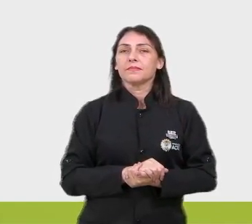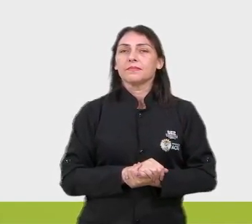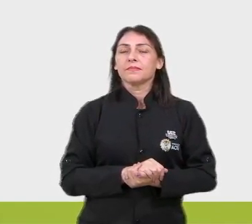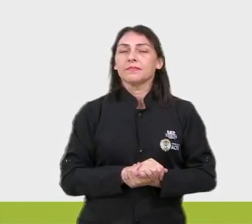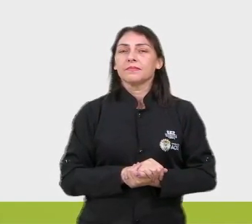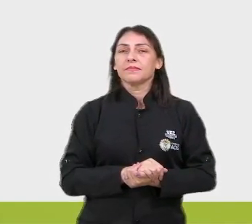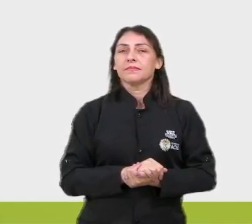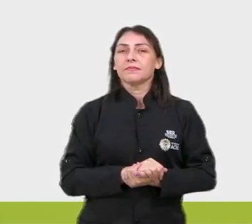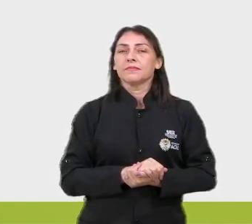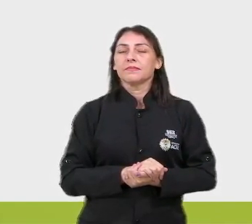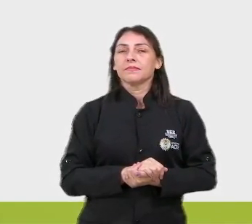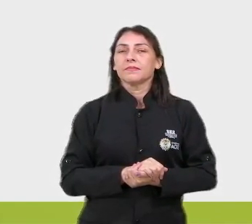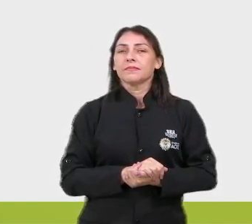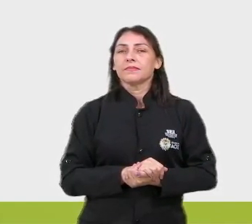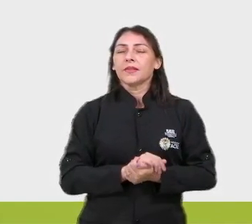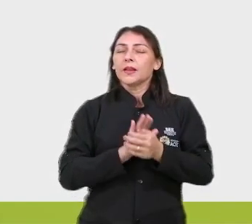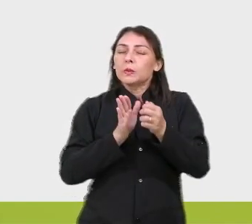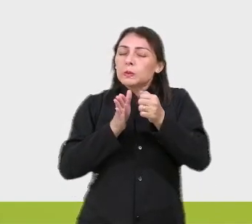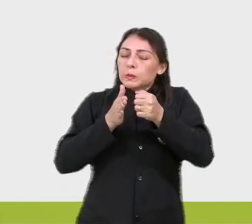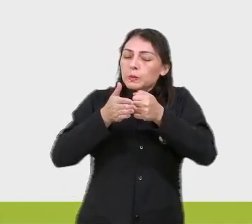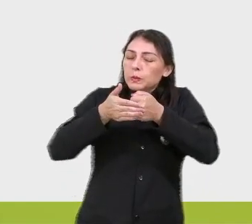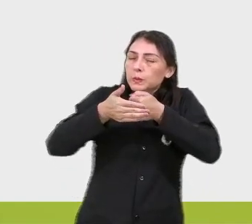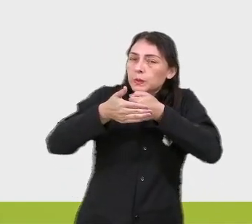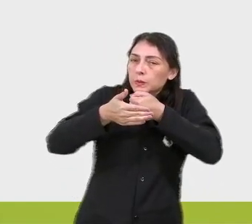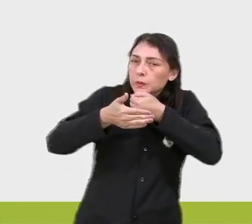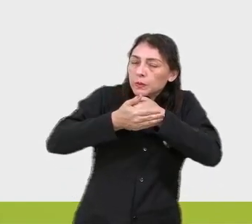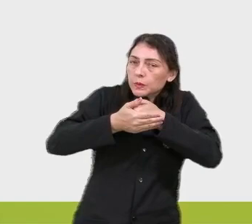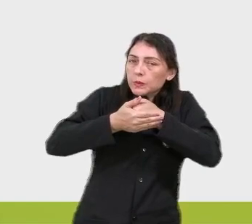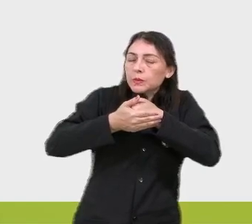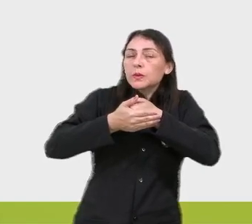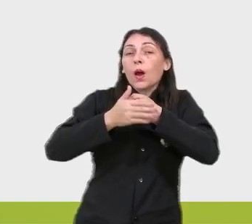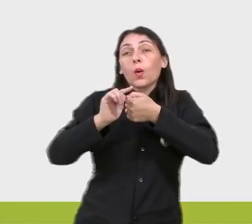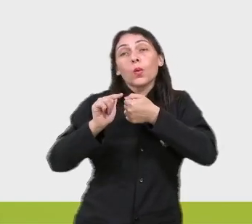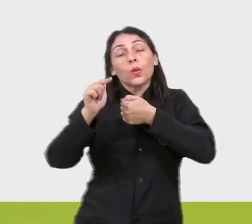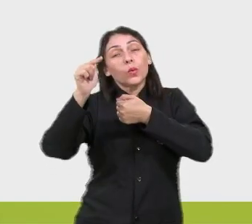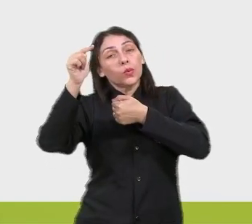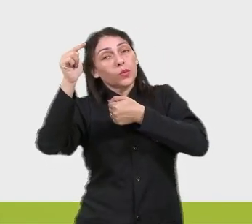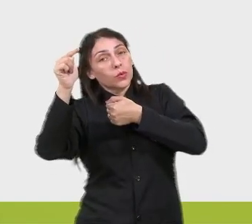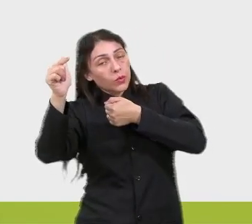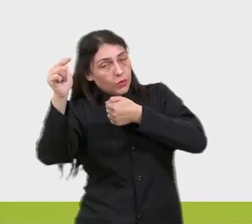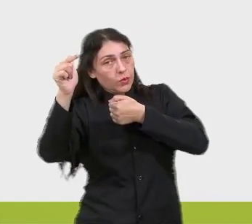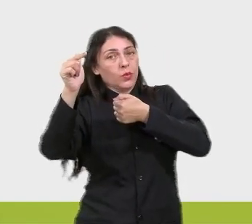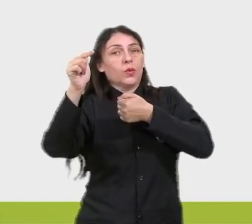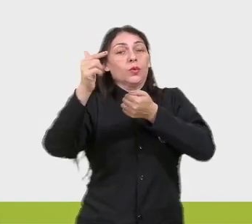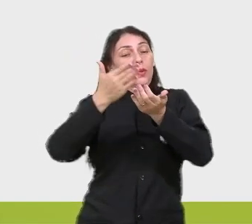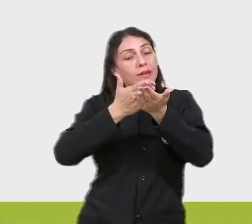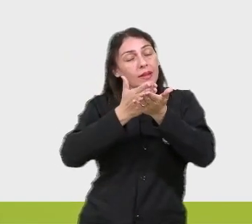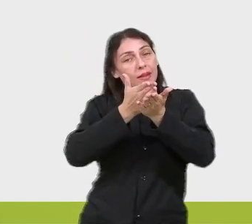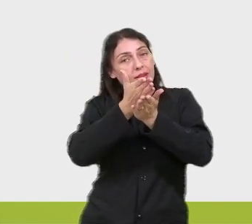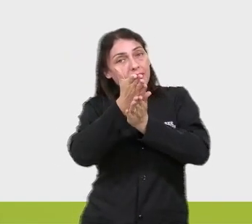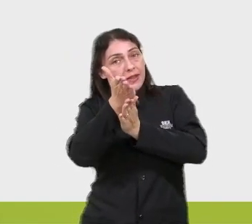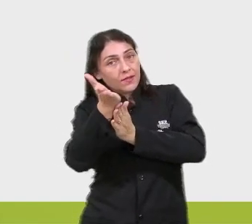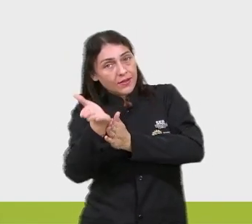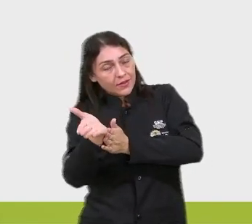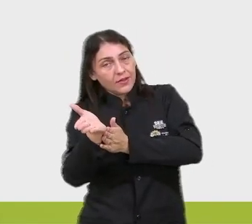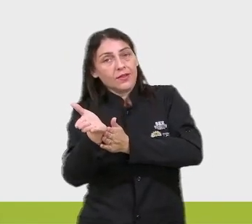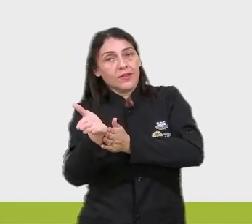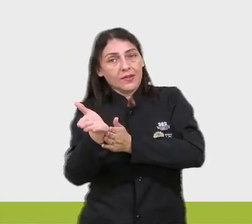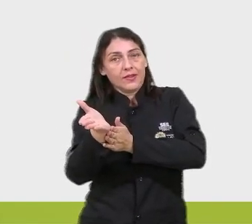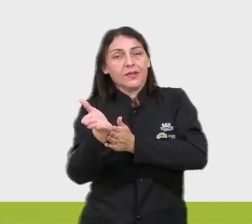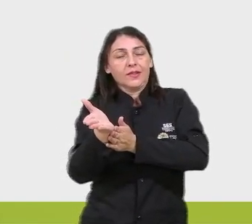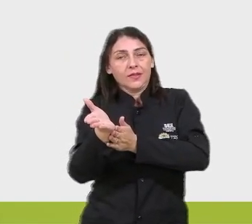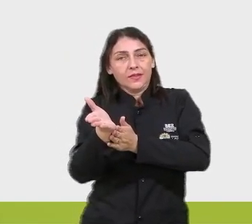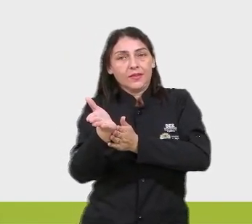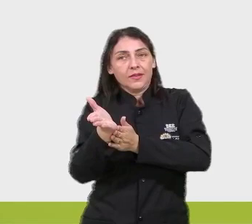ele é um pouco meio que escondido em relação aos outros desvios, né? Esse desvio, ele é